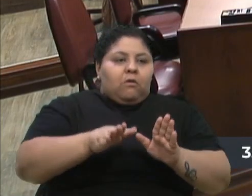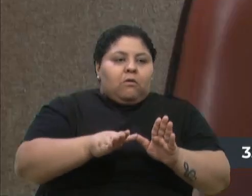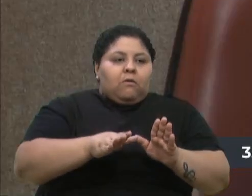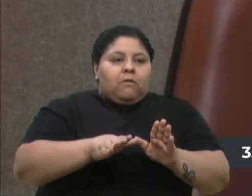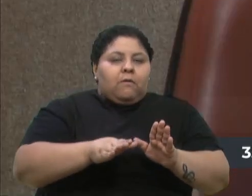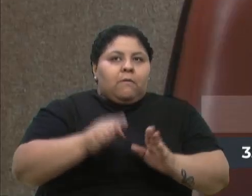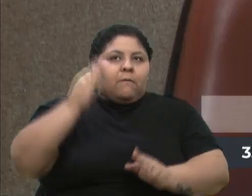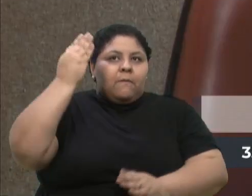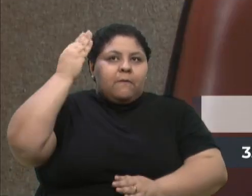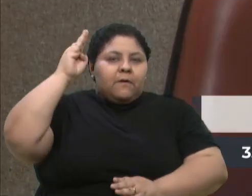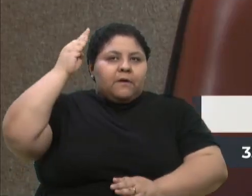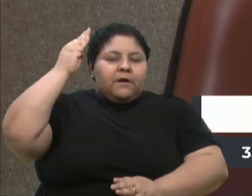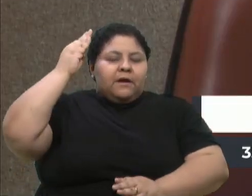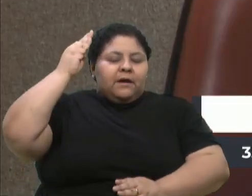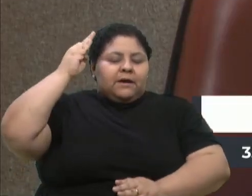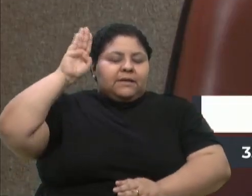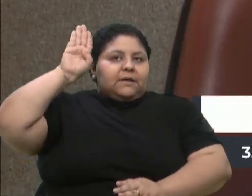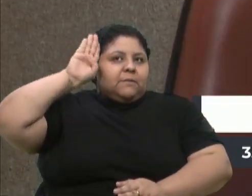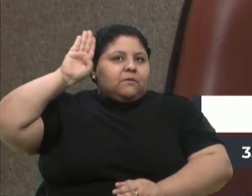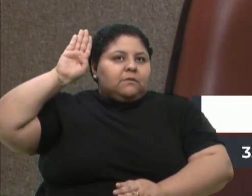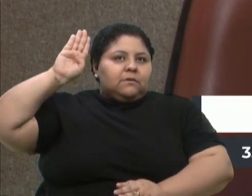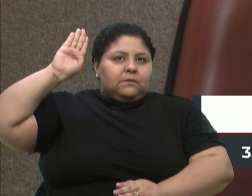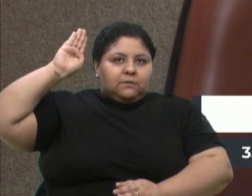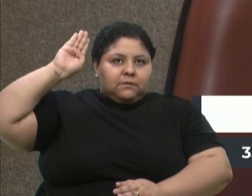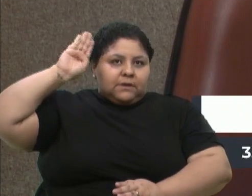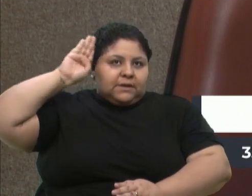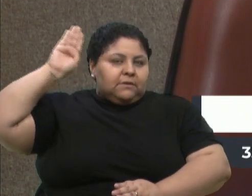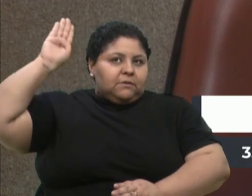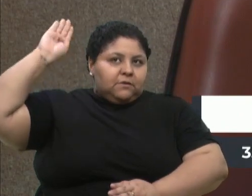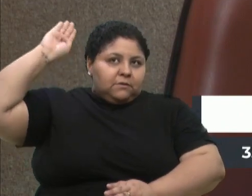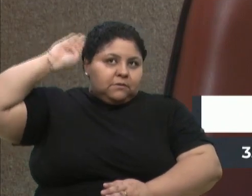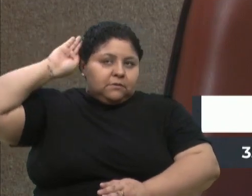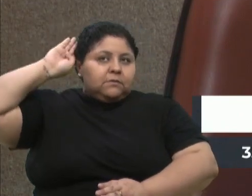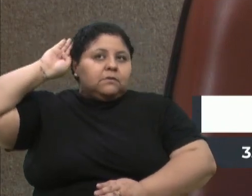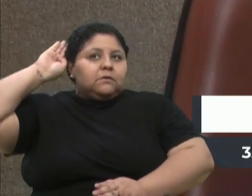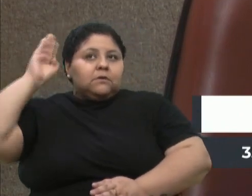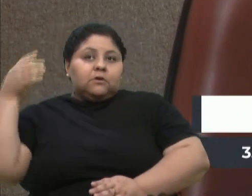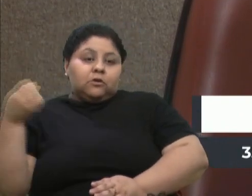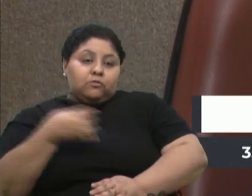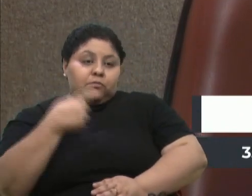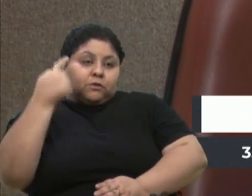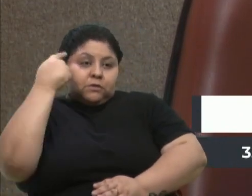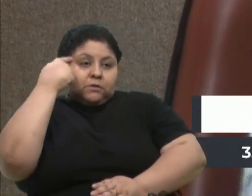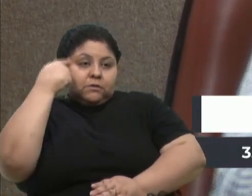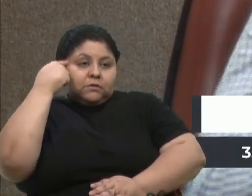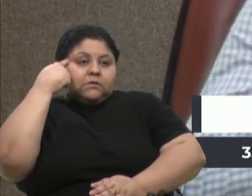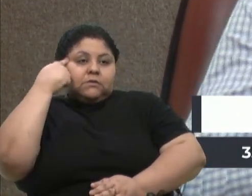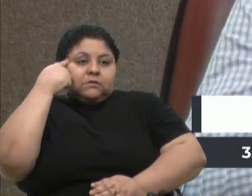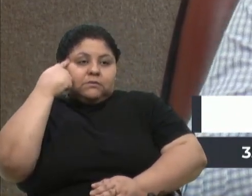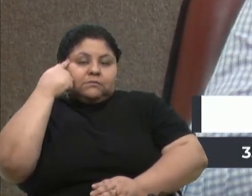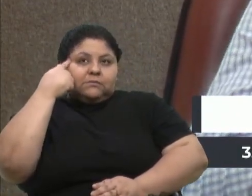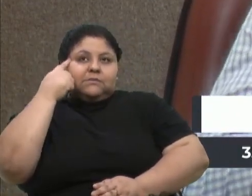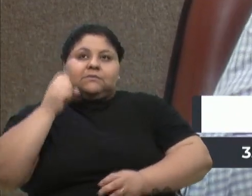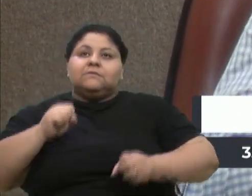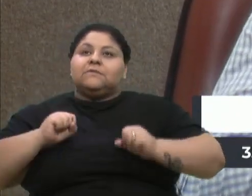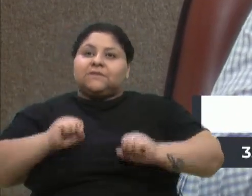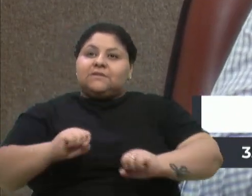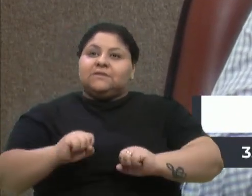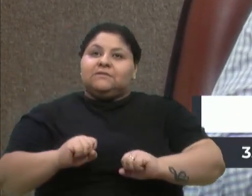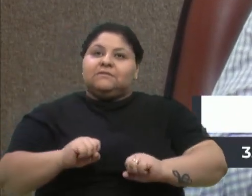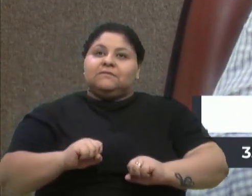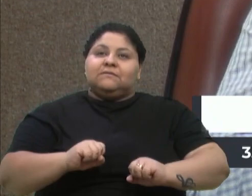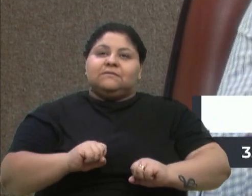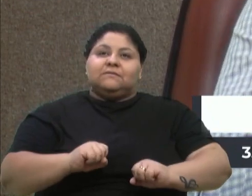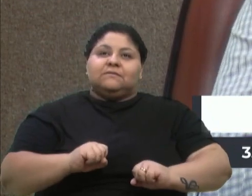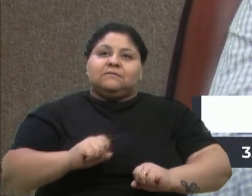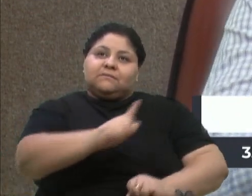faculdades, para poder ter um banco de projetos na cidade. É uma nova ideia que pode ser lançada no governo municipal, já tem outras pessoas que falaram sobre isso,